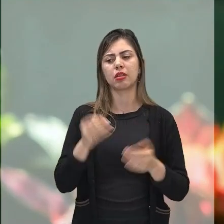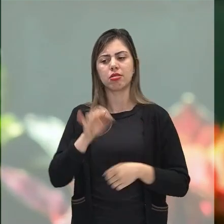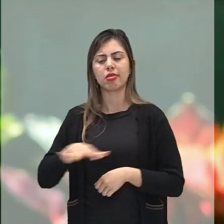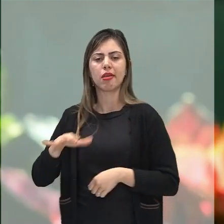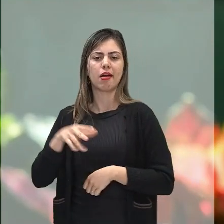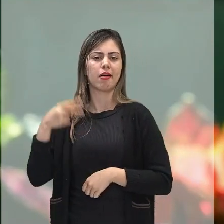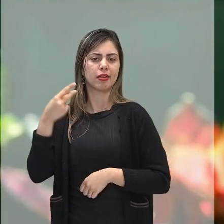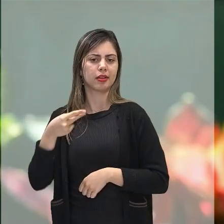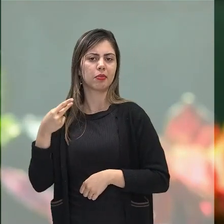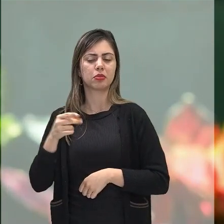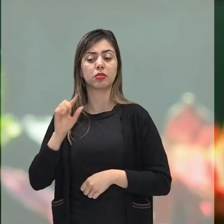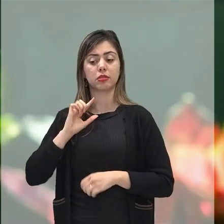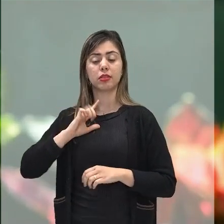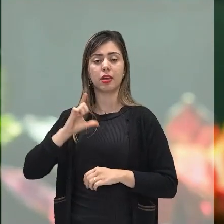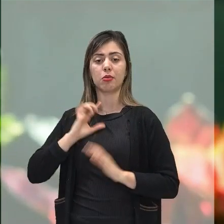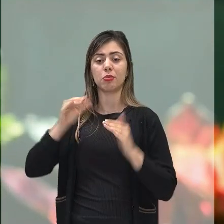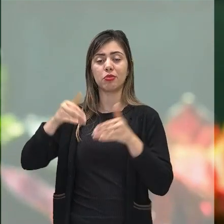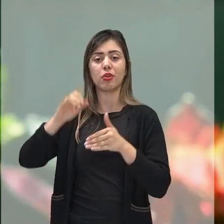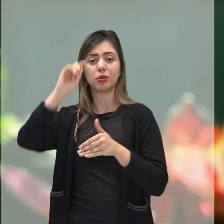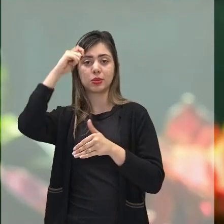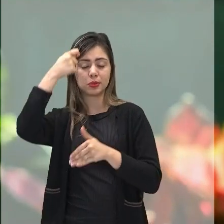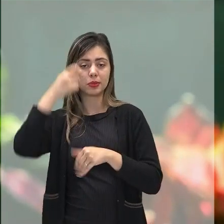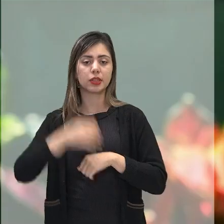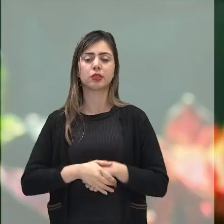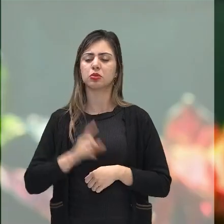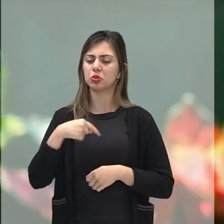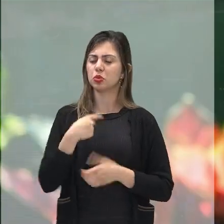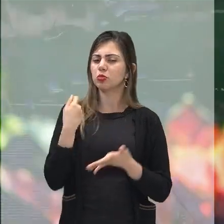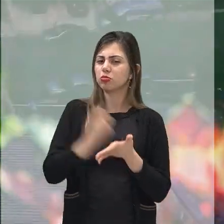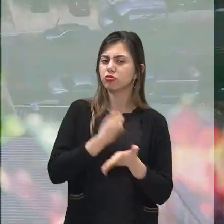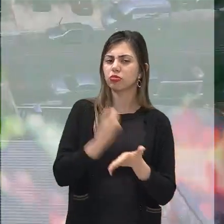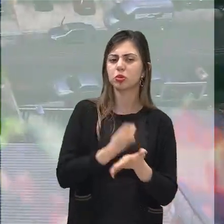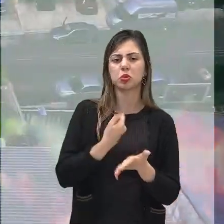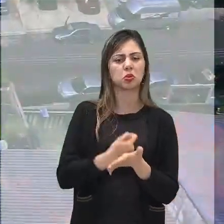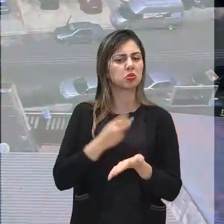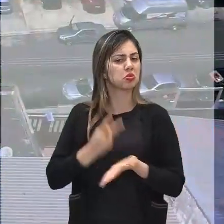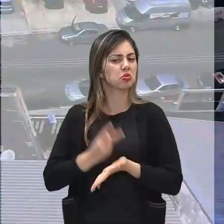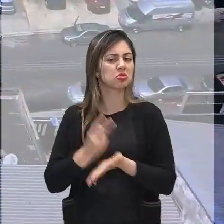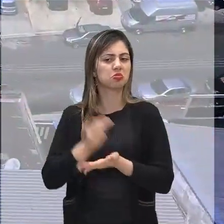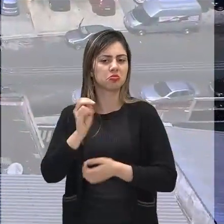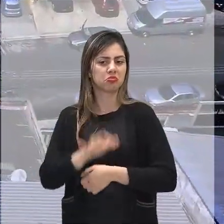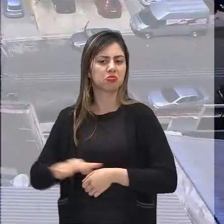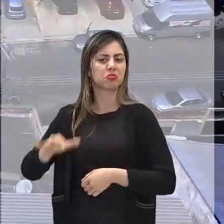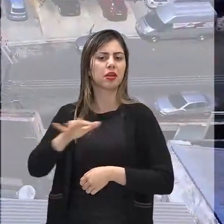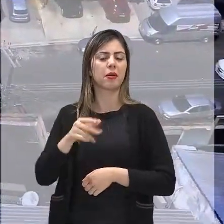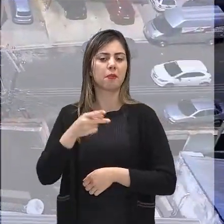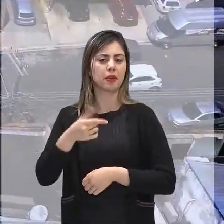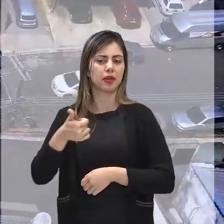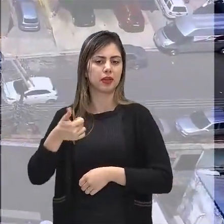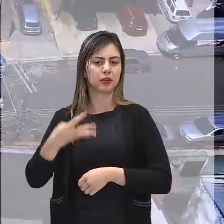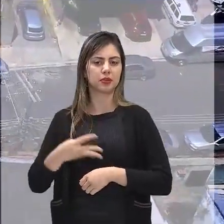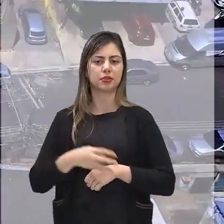vestimental da causa negra, pela nossa causa, pela nossa luta, pela nossa resistência no bairro da Praça 14 de janeiro.